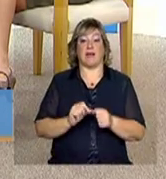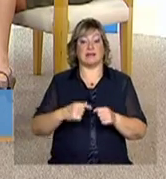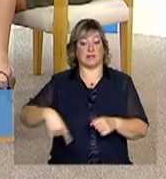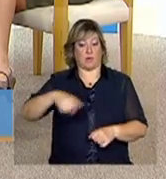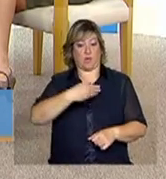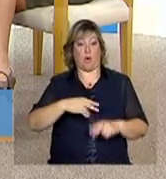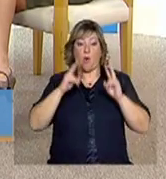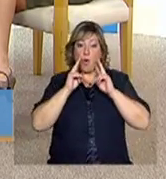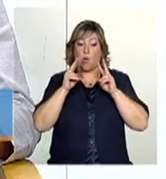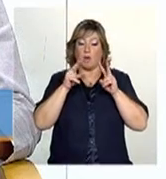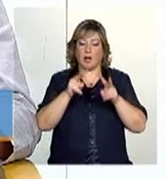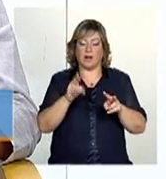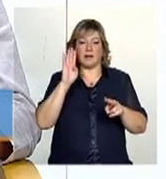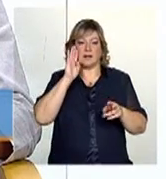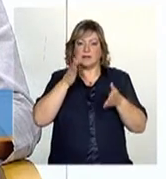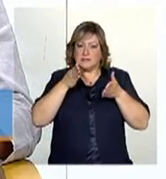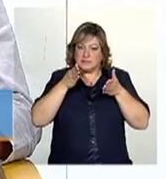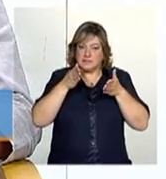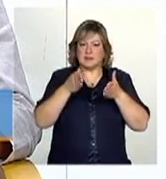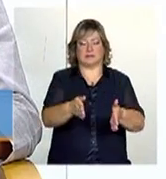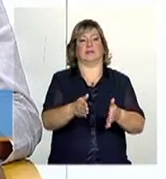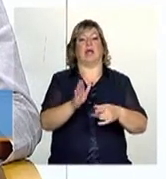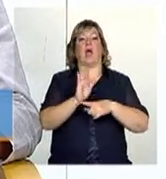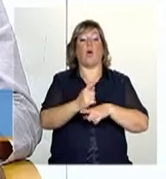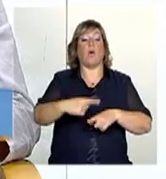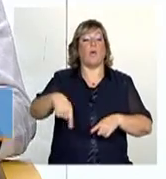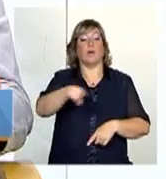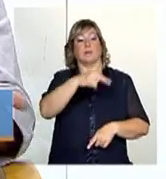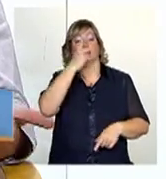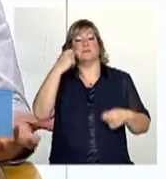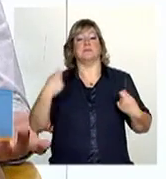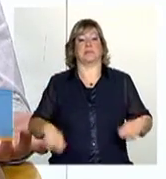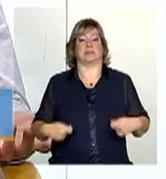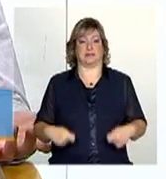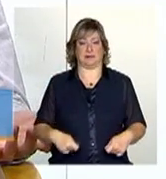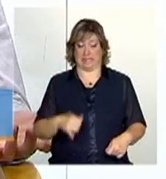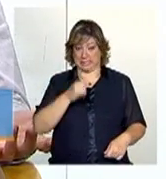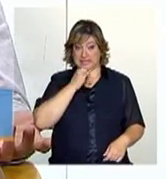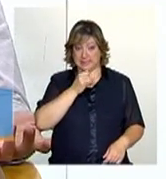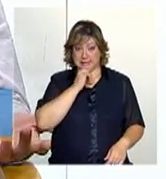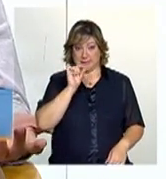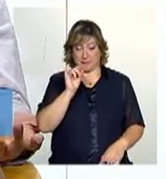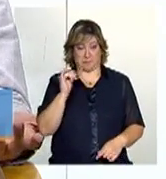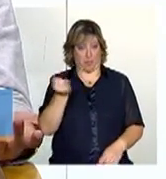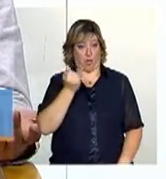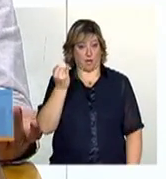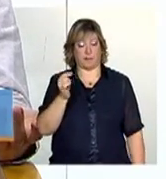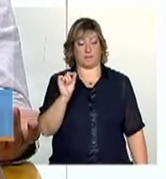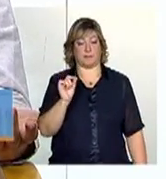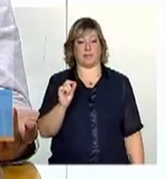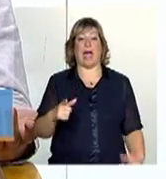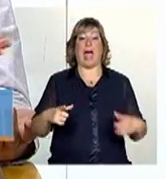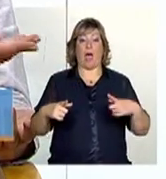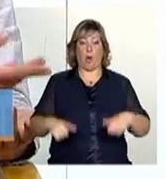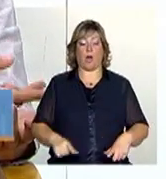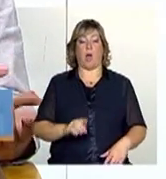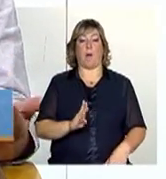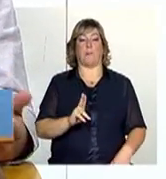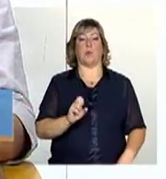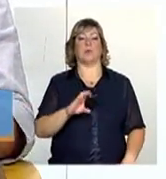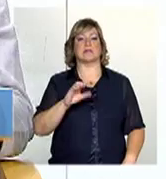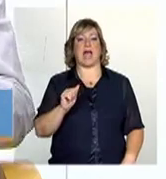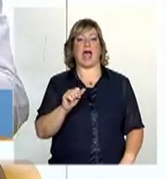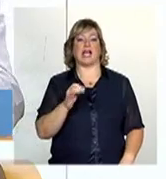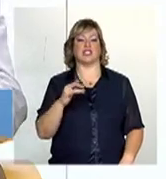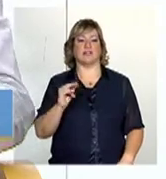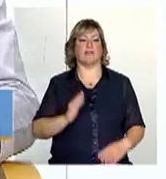ou direcionar o Estado aos que dele precisa. Um exemplo importantíssimo, onde que a busca ativa nos leva,